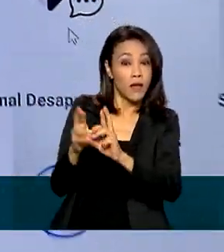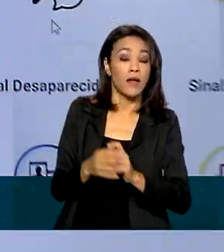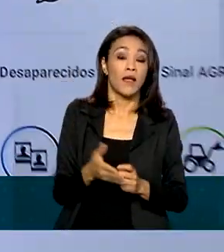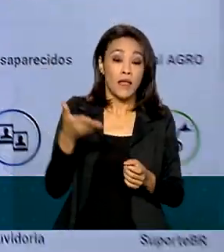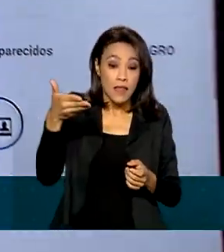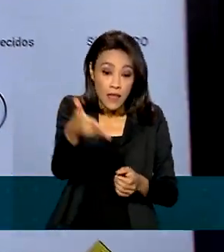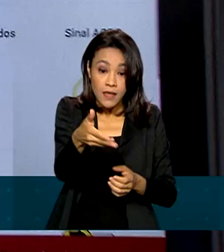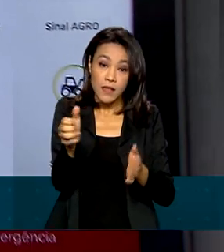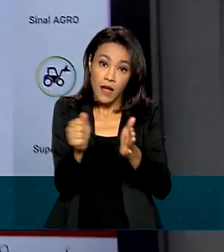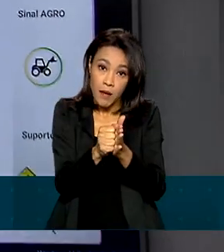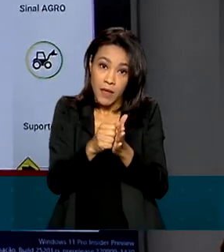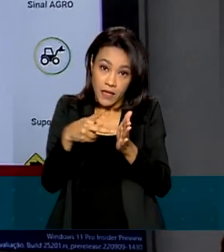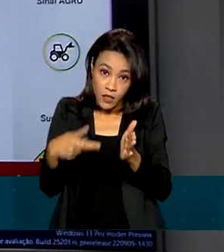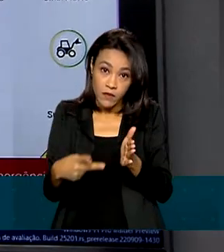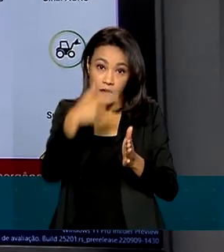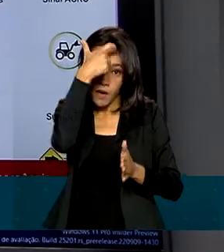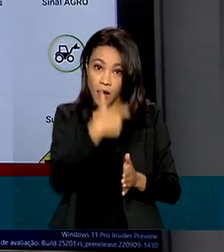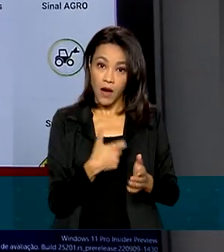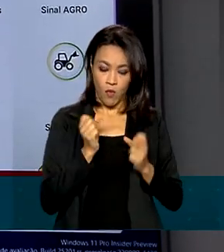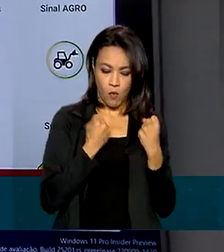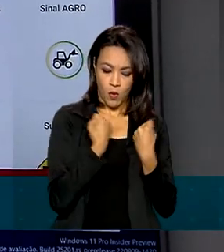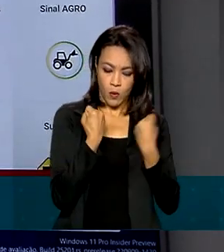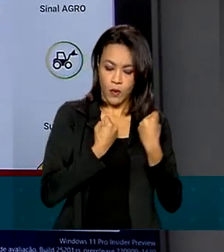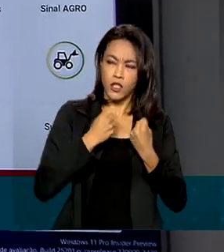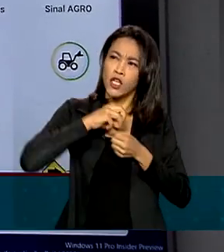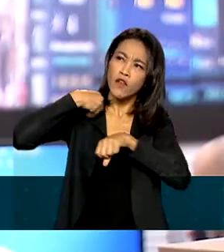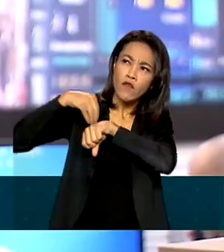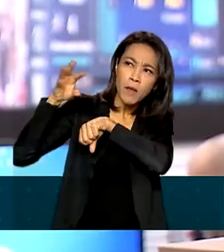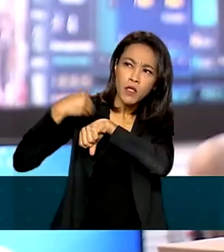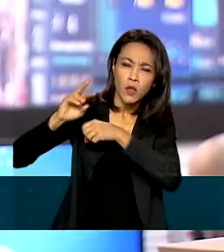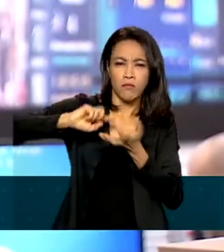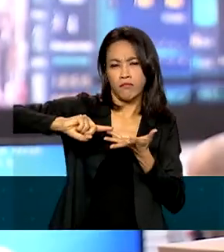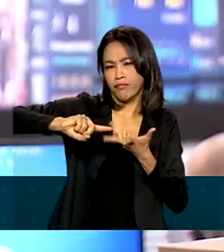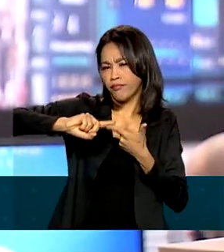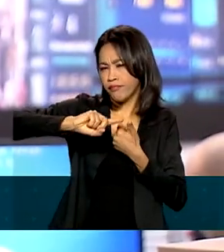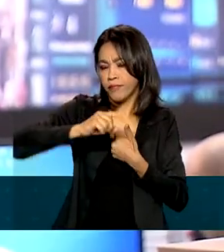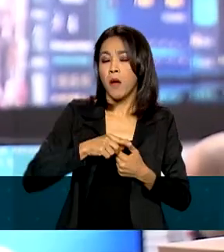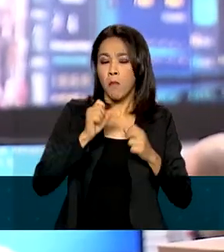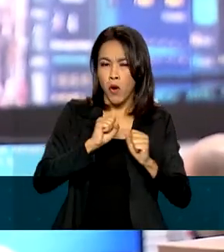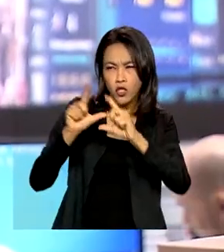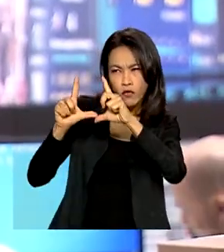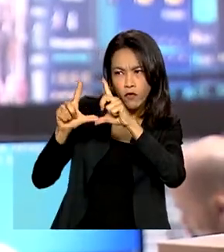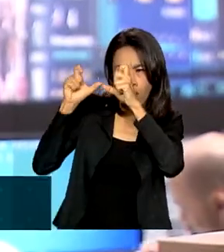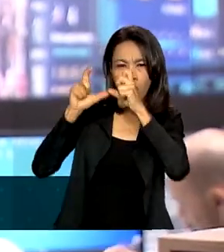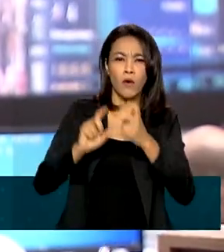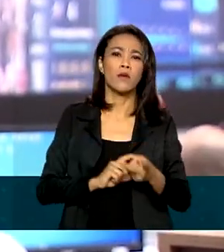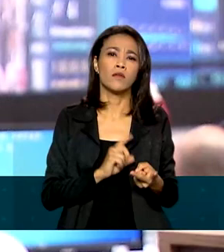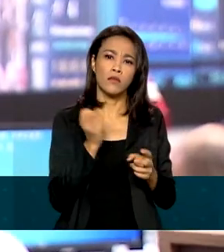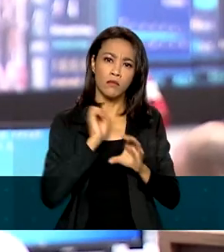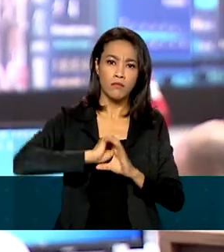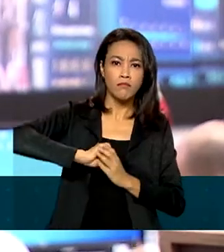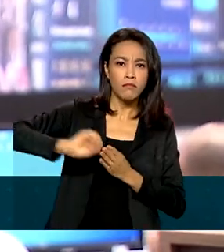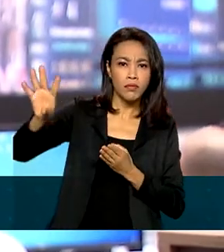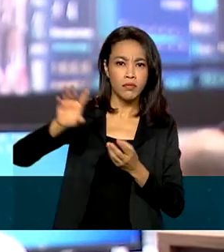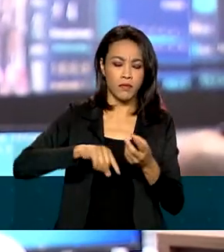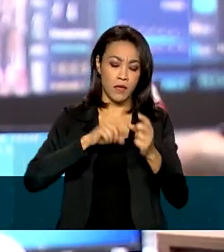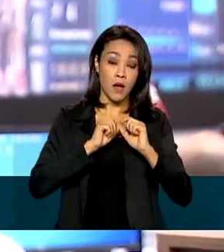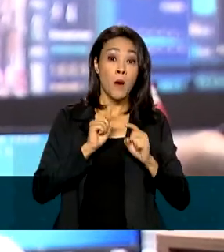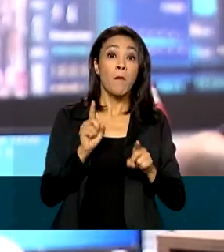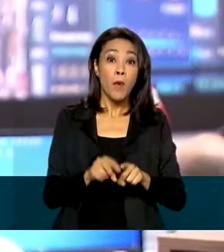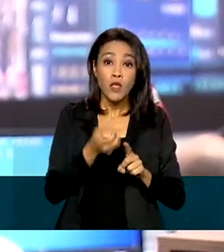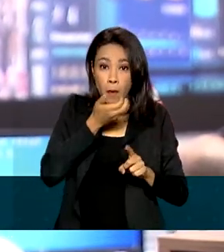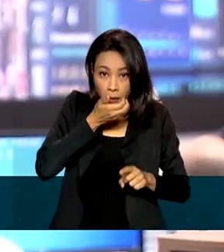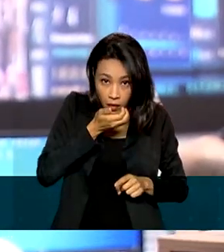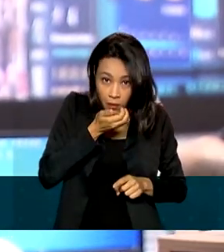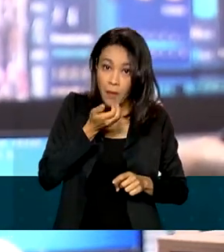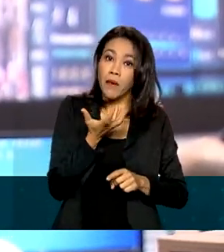aplicativo, o motorista pode enviar várias informações. Pode mandar imagem de foto, pode mandar voz,